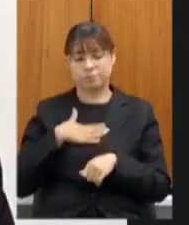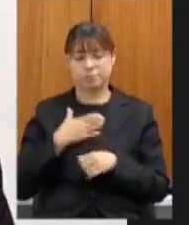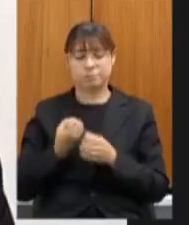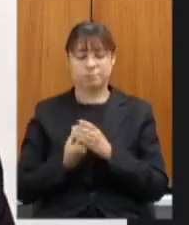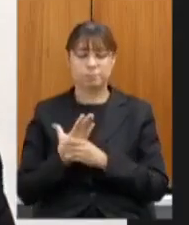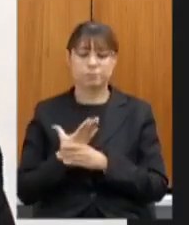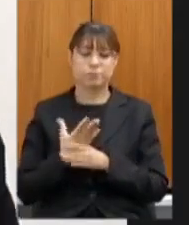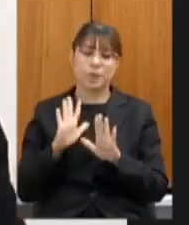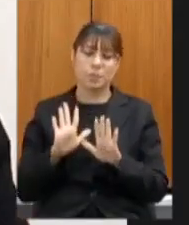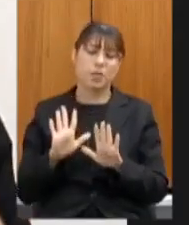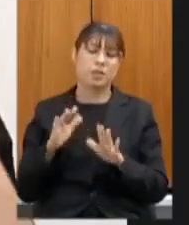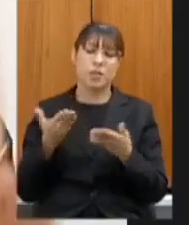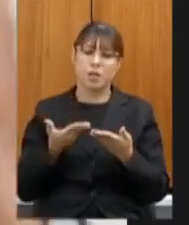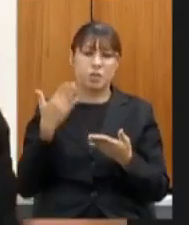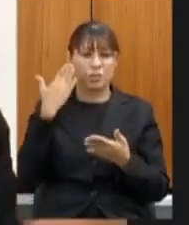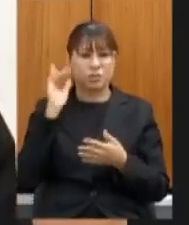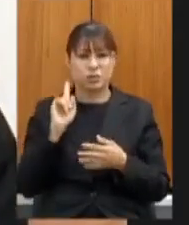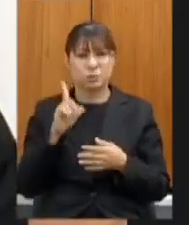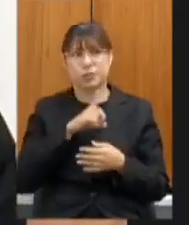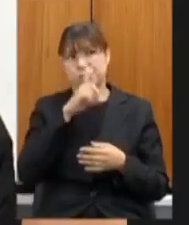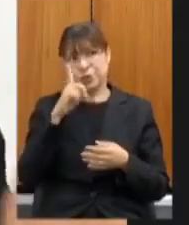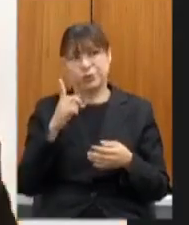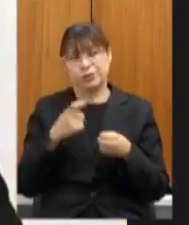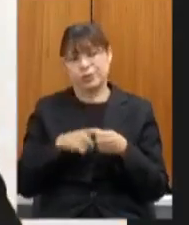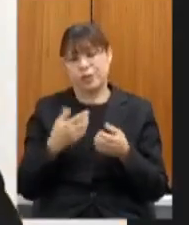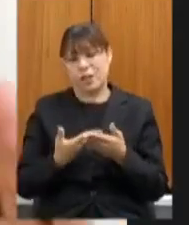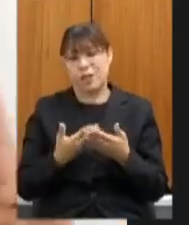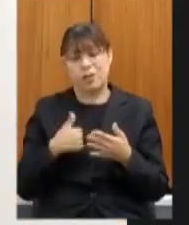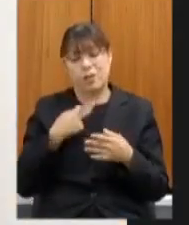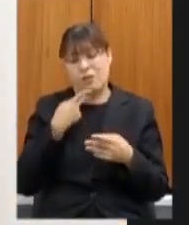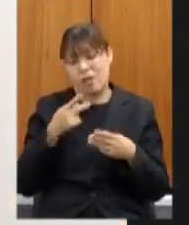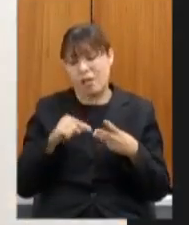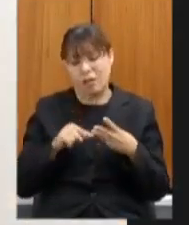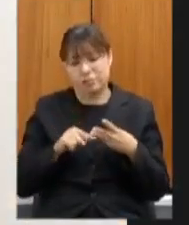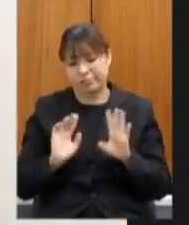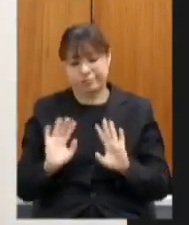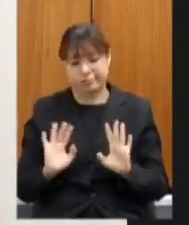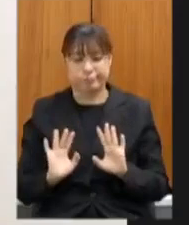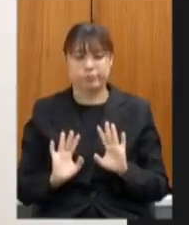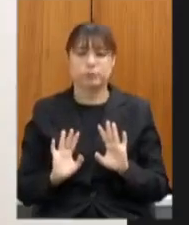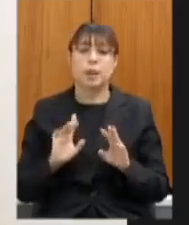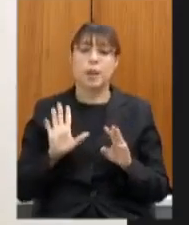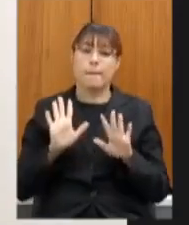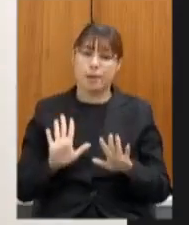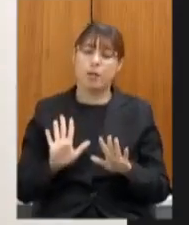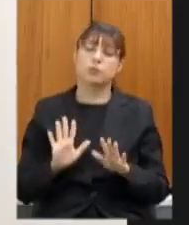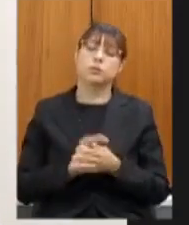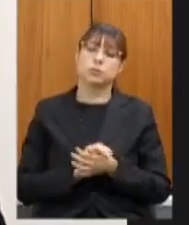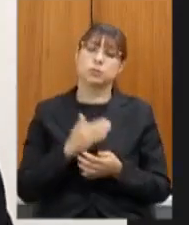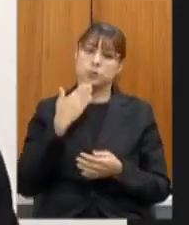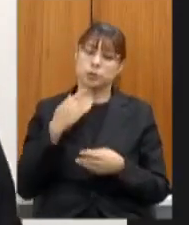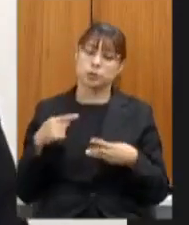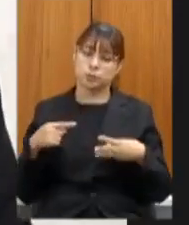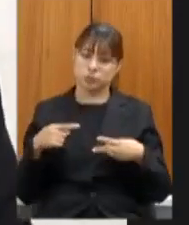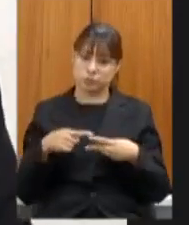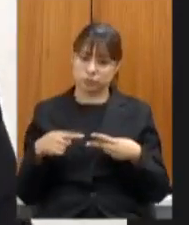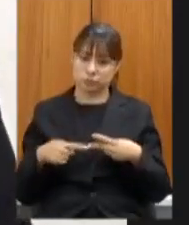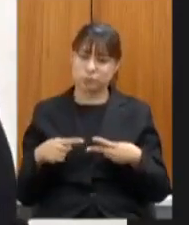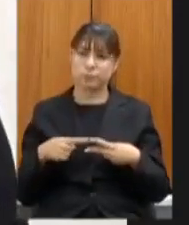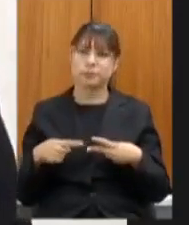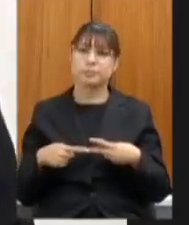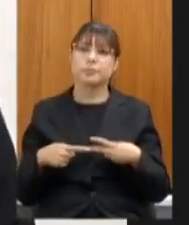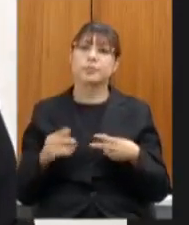designações mas como nós não sabemos sequer que dia inicie as aulas eu não vou entrar nesse método das designações mas deixo aqui esses dois assuntos